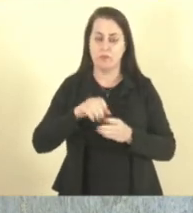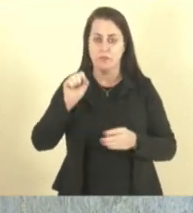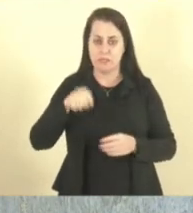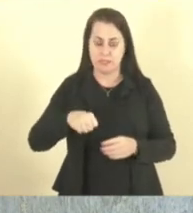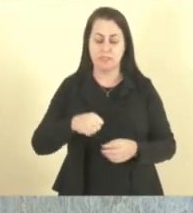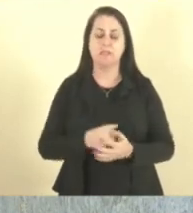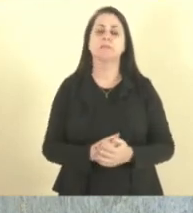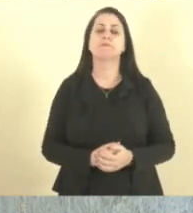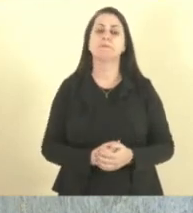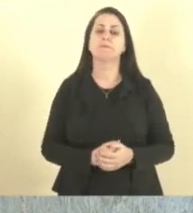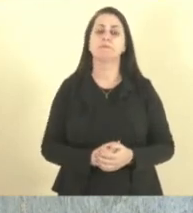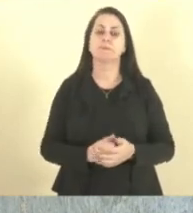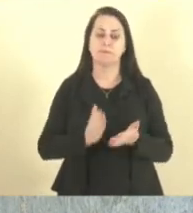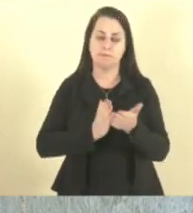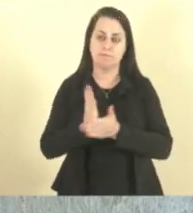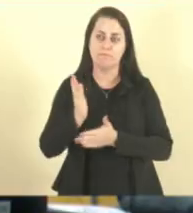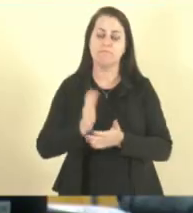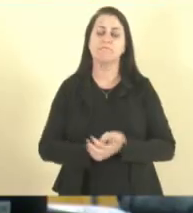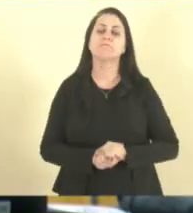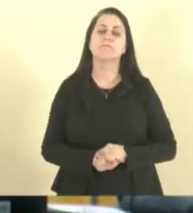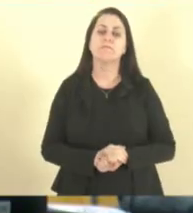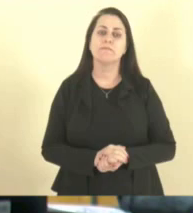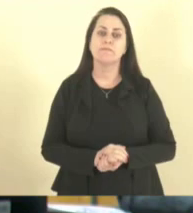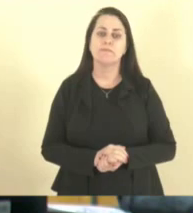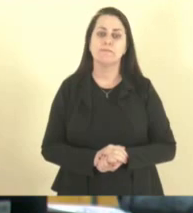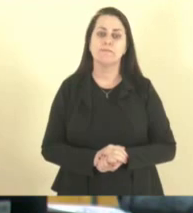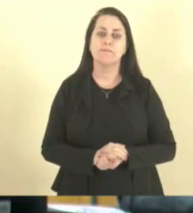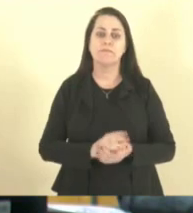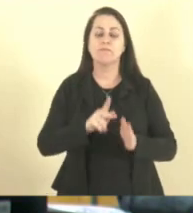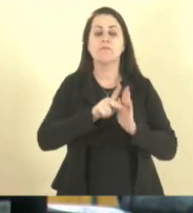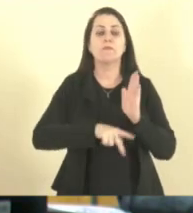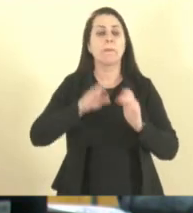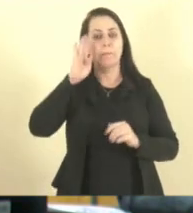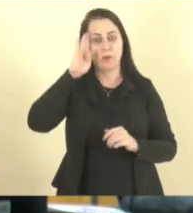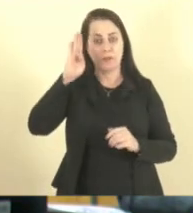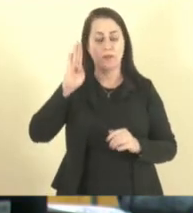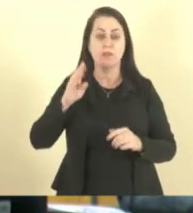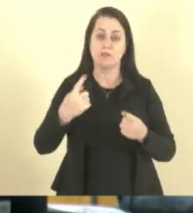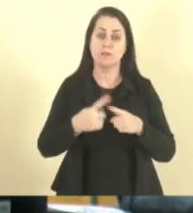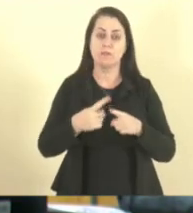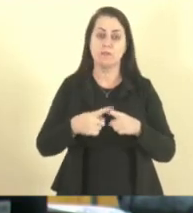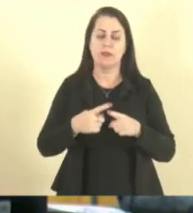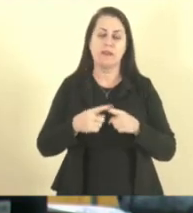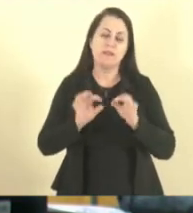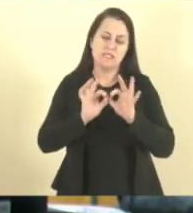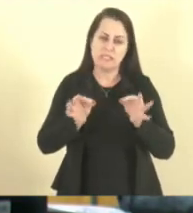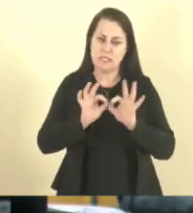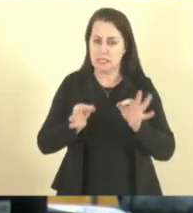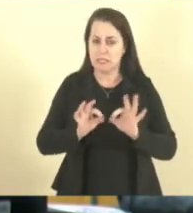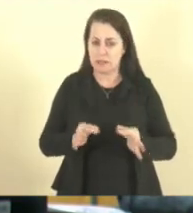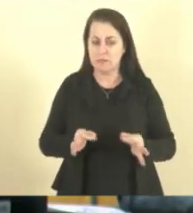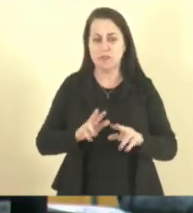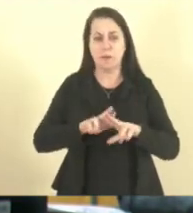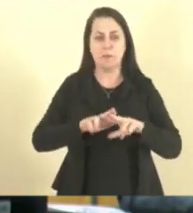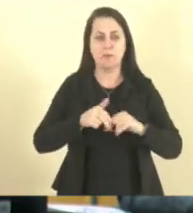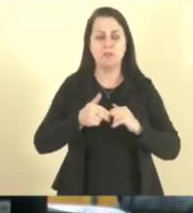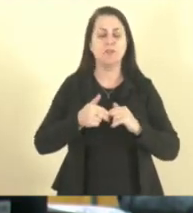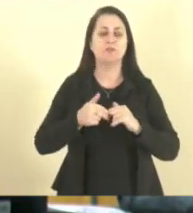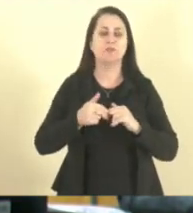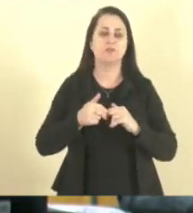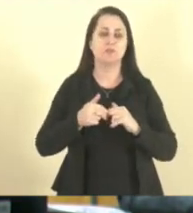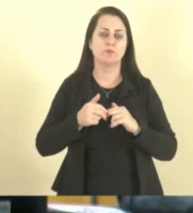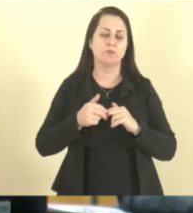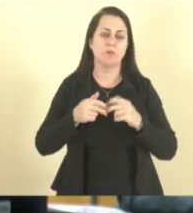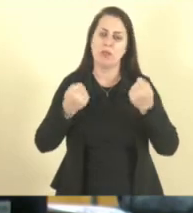aprovado na Comissão de Constituição e Justiça. Os projetos de prioridade, que todos são projetos bem simples, por isso que não está demandando